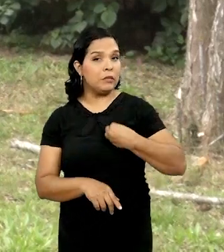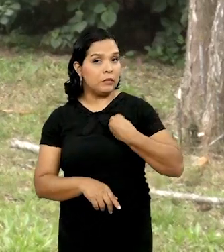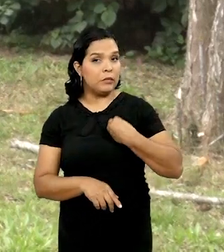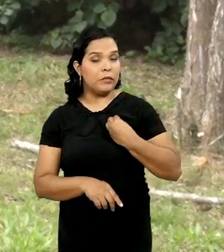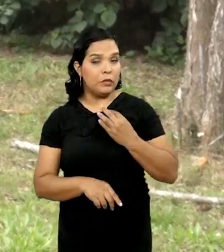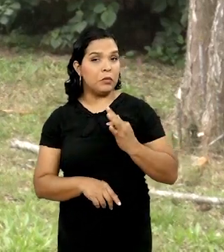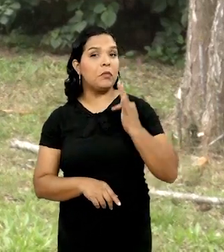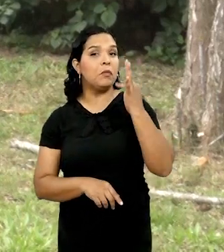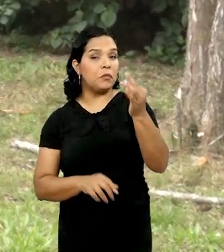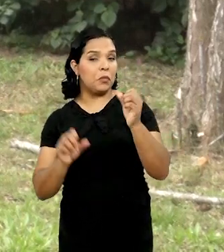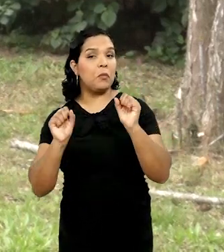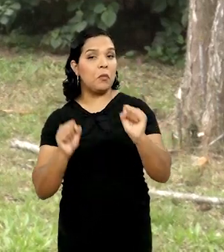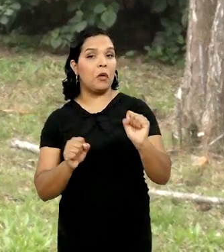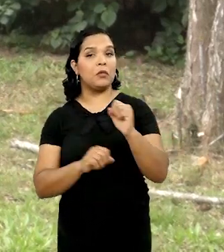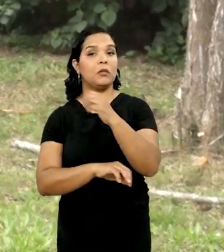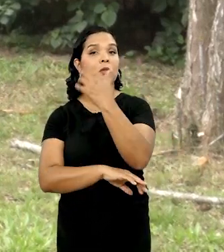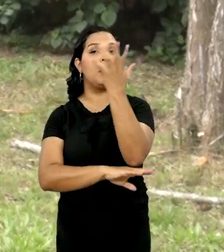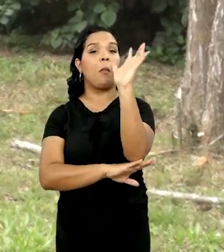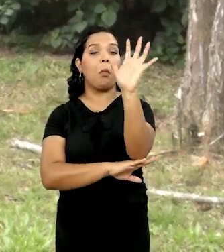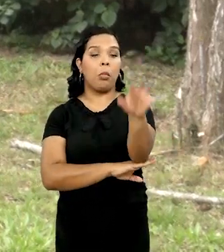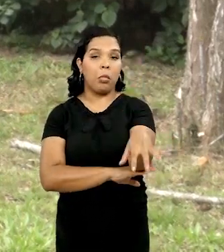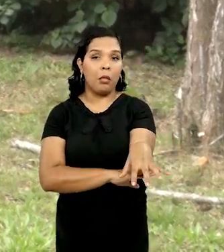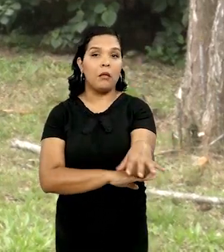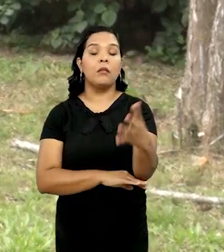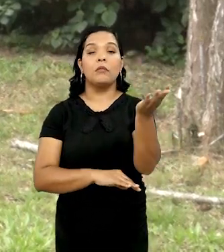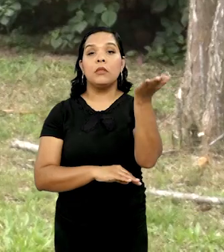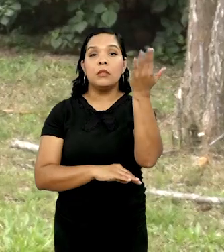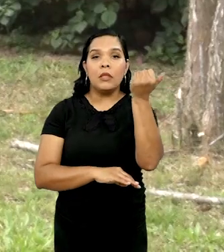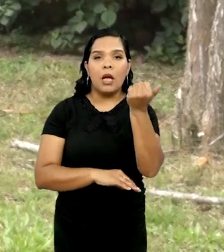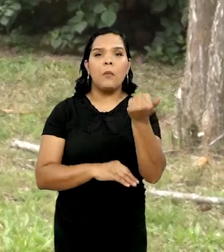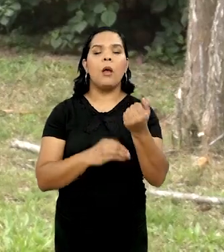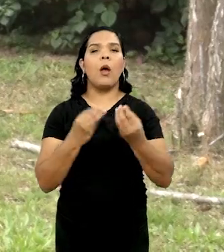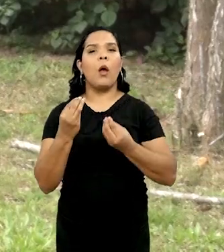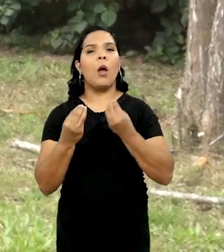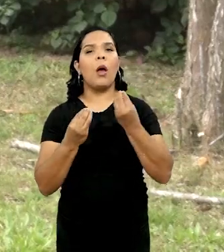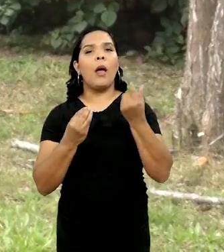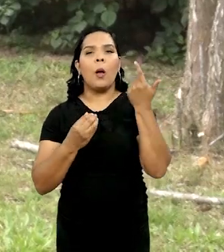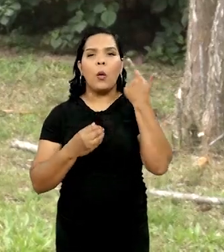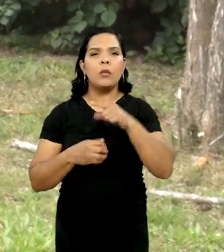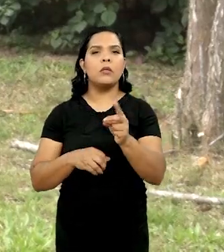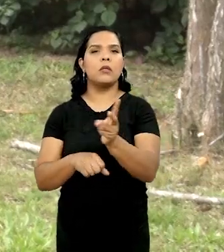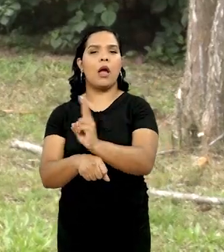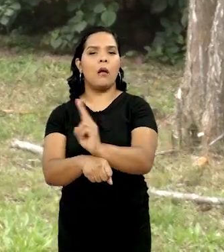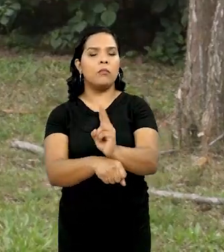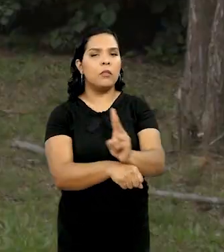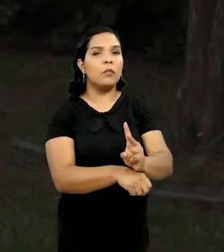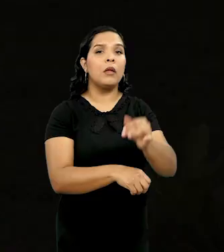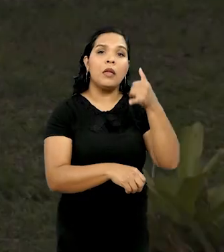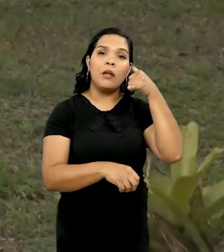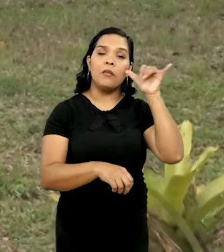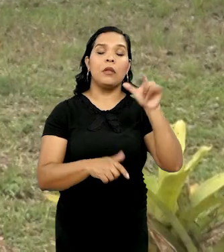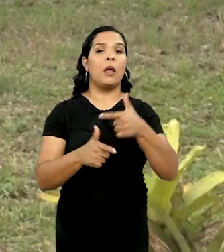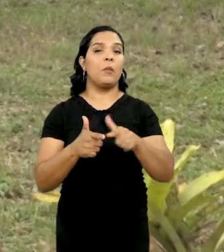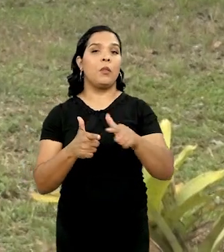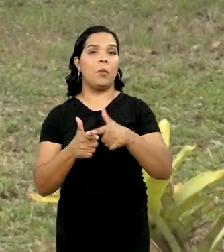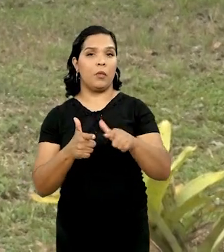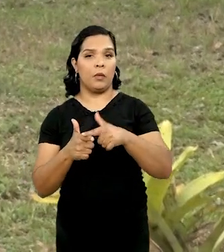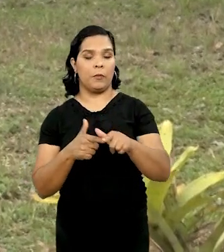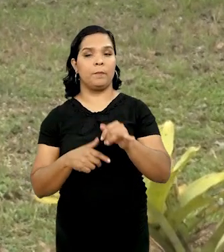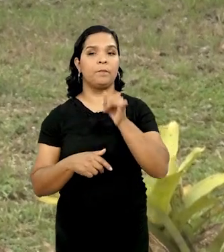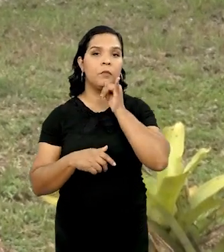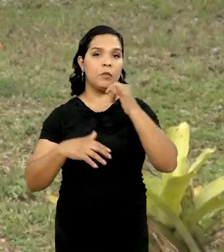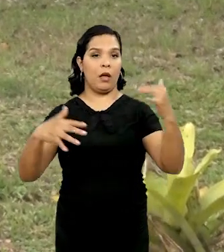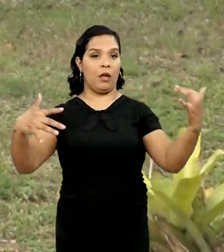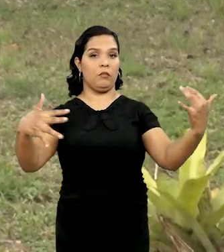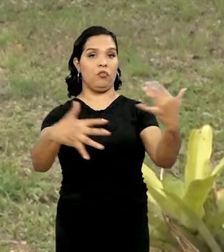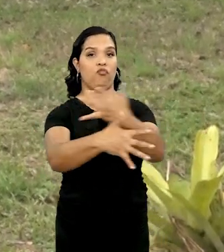ela vai morrer, então é necessário que você saiba e que você consiga monitorar isso para evitar acidentes. Teve uma avenida, né?